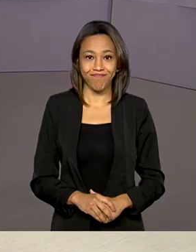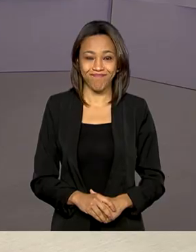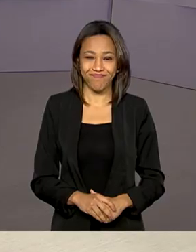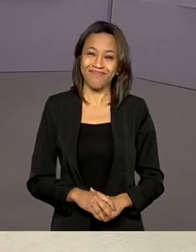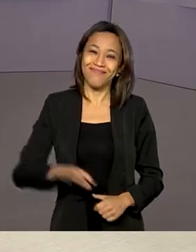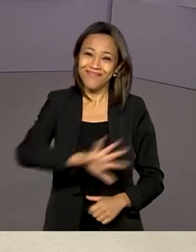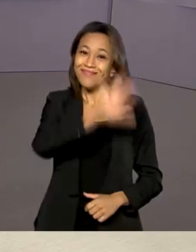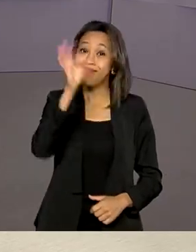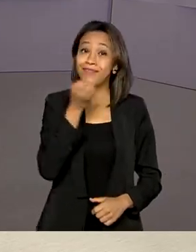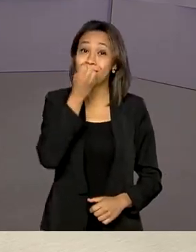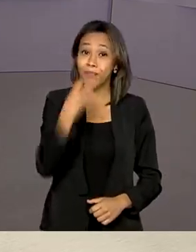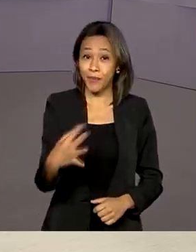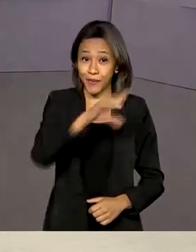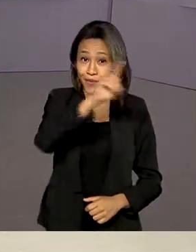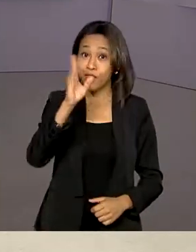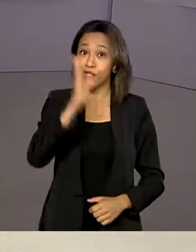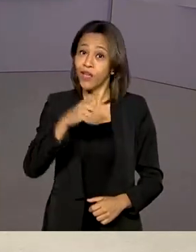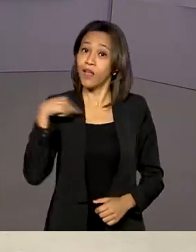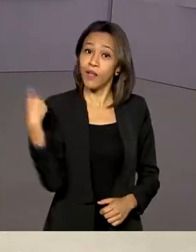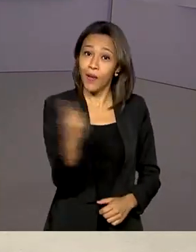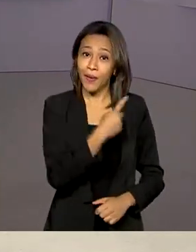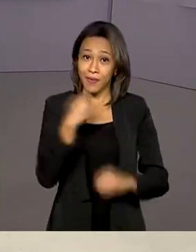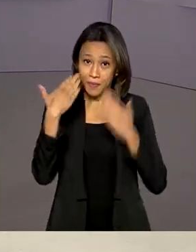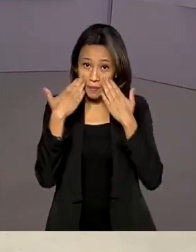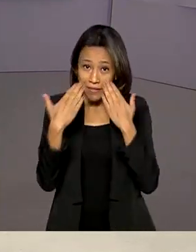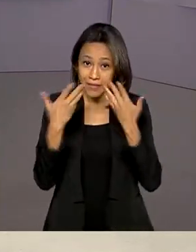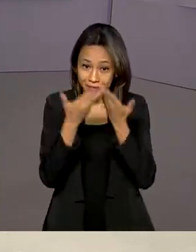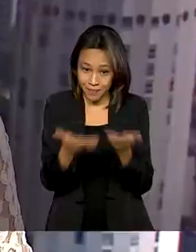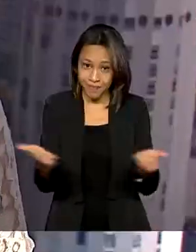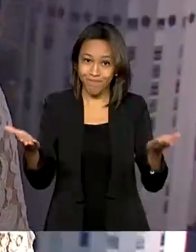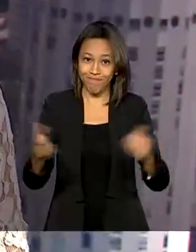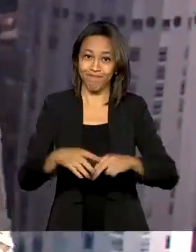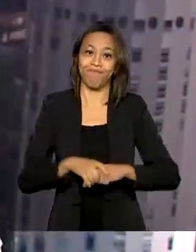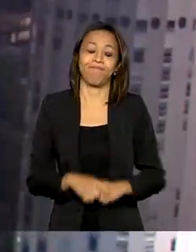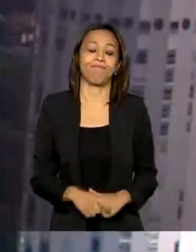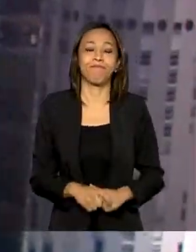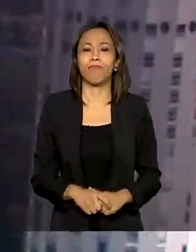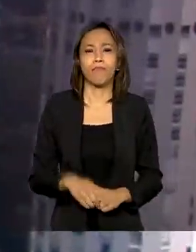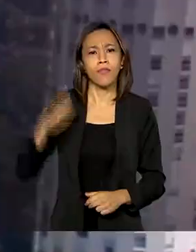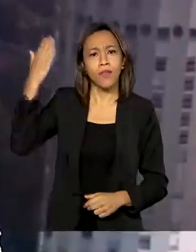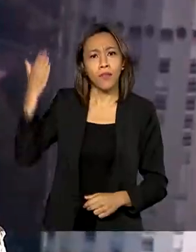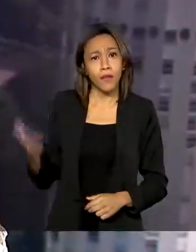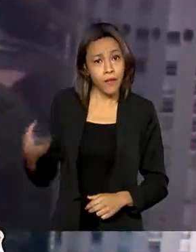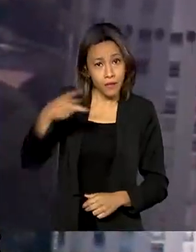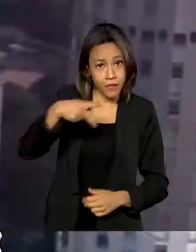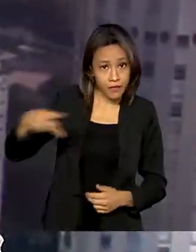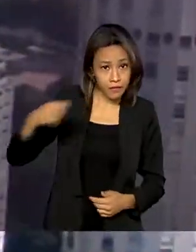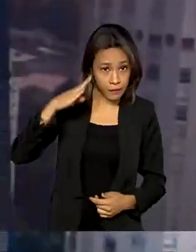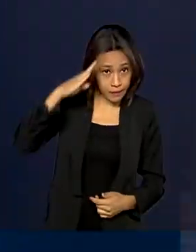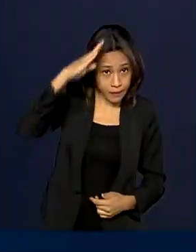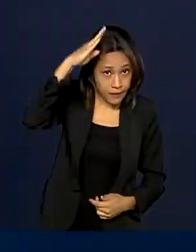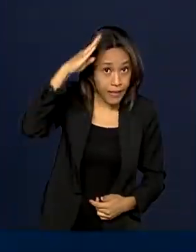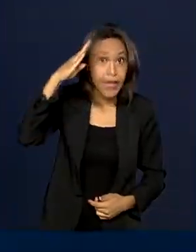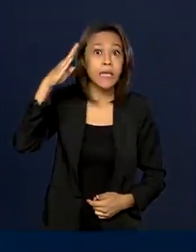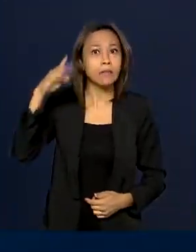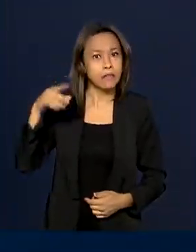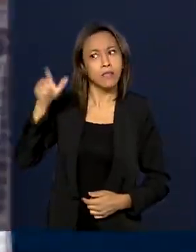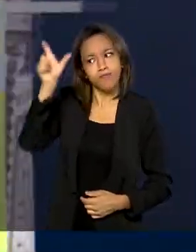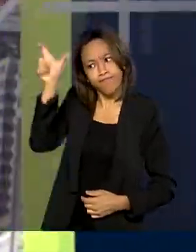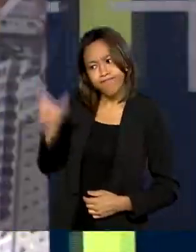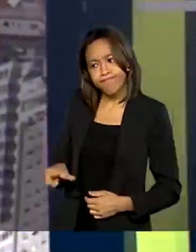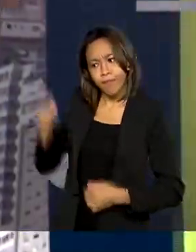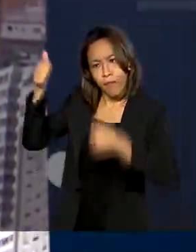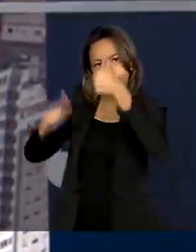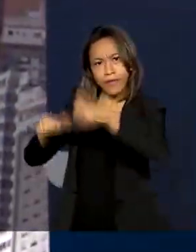Olá, bom dia, já estamos no ar com o Governo Agora. O presidente Jair Bolsonaro passou por avaliação